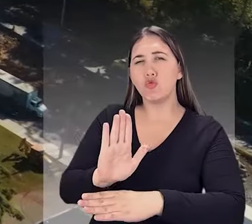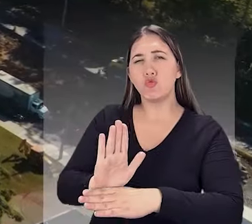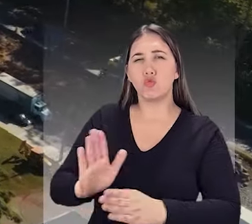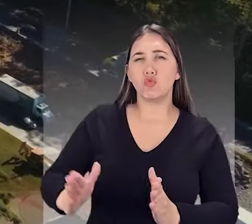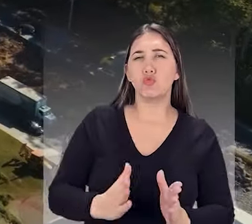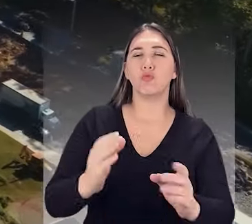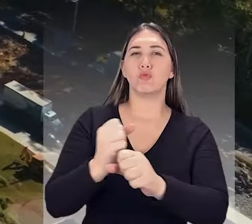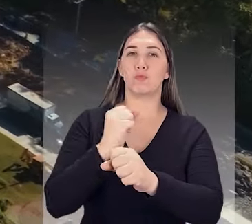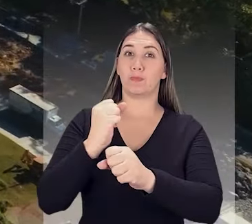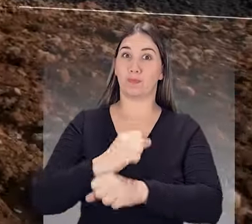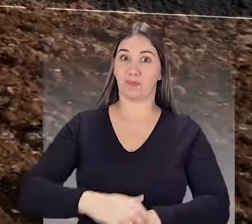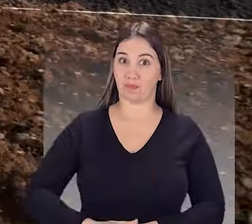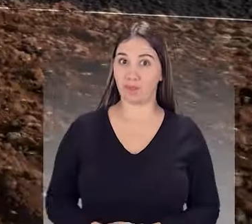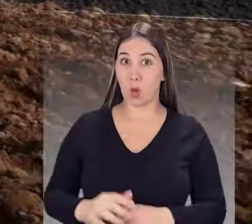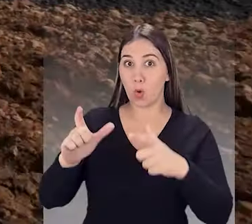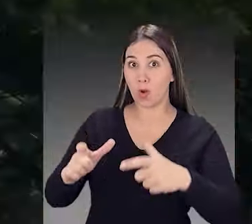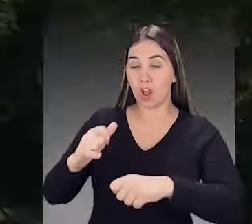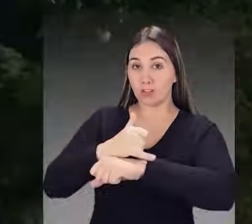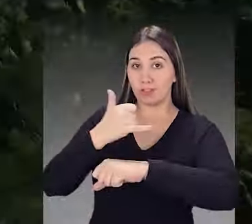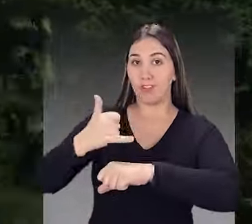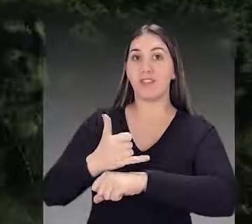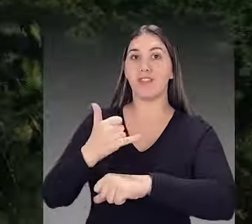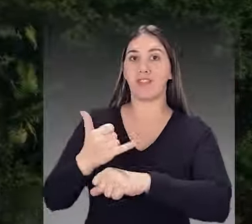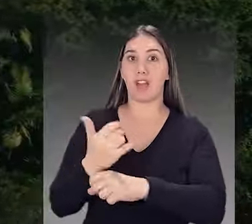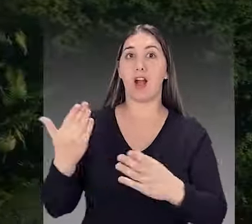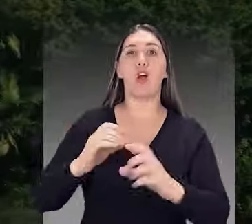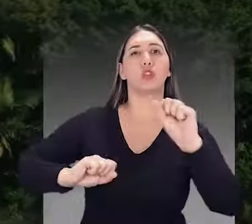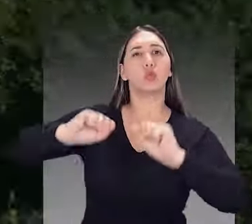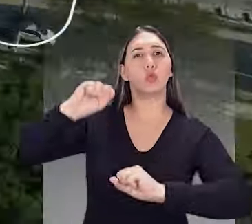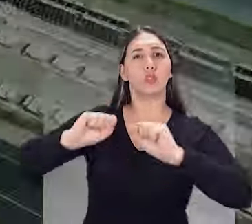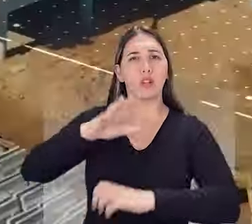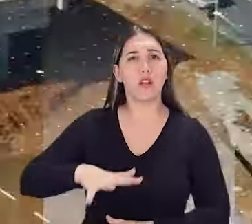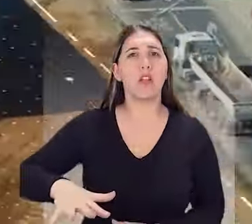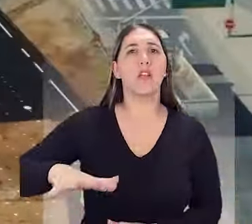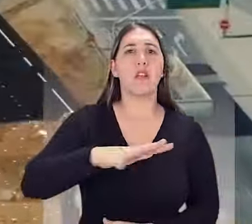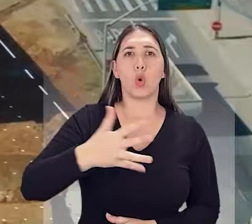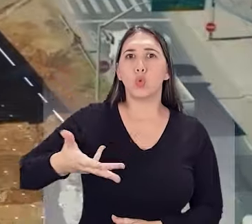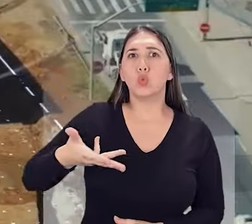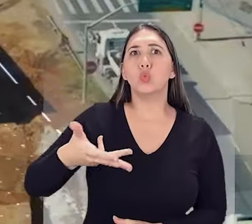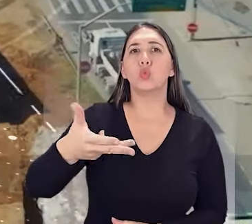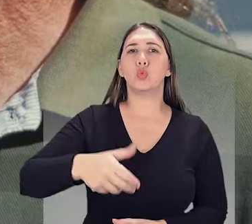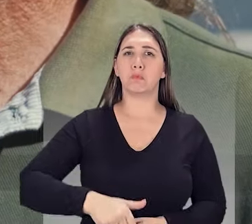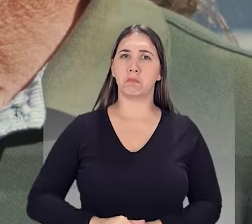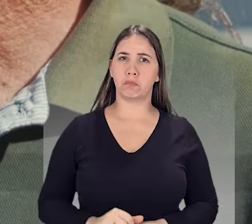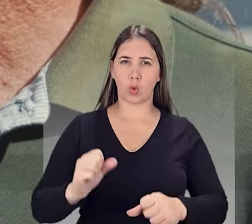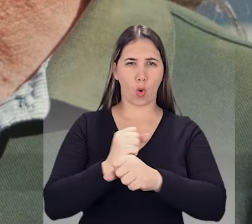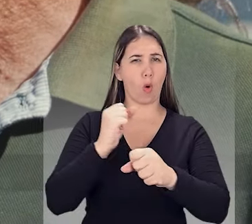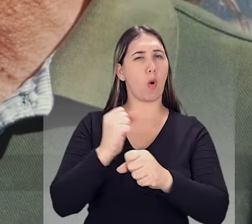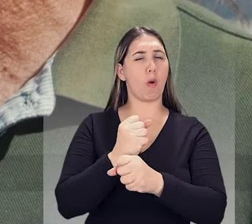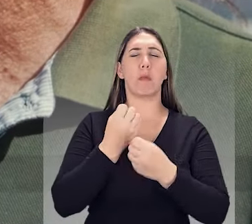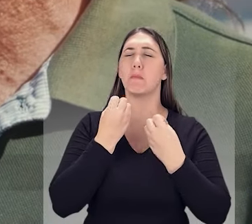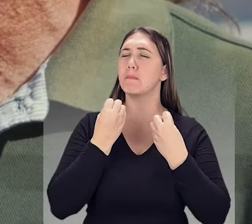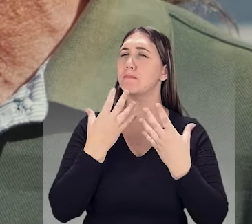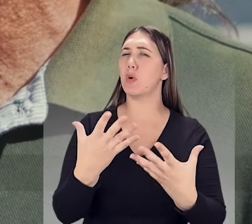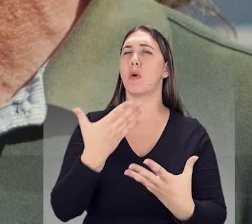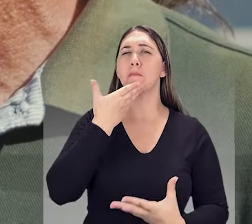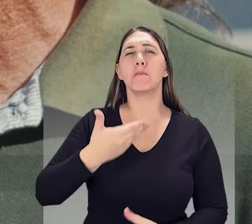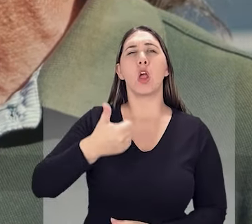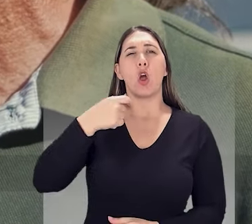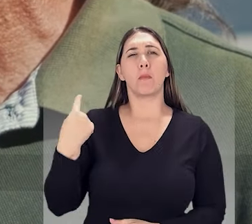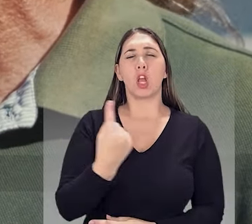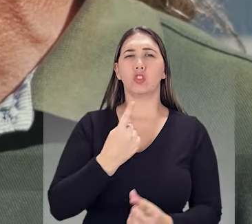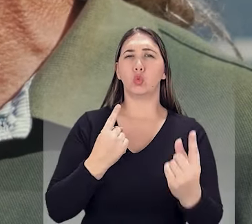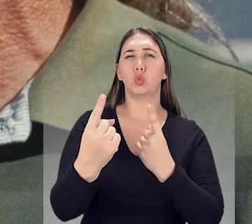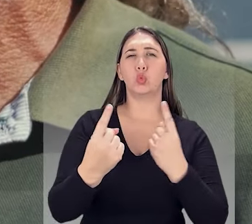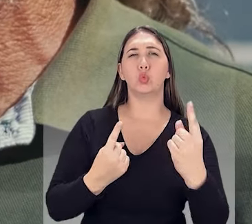Em Joinville, as obras do elevado do acesso industrial estão em ritmo acelerado. Essa obra vai ser muito boa, porque vai melhorar